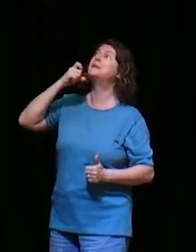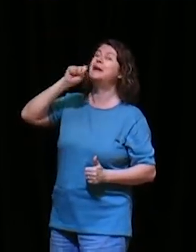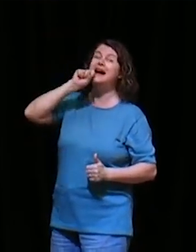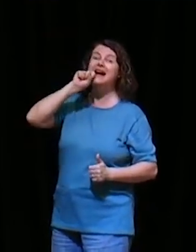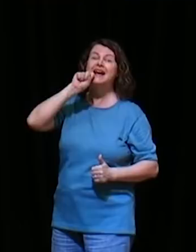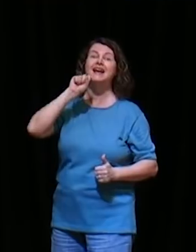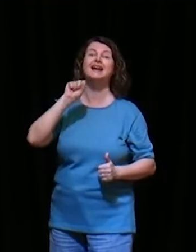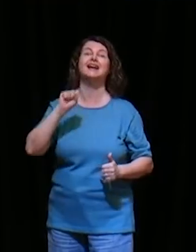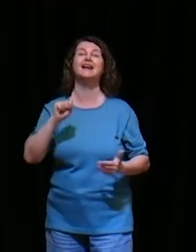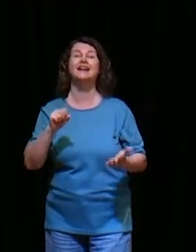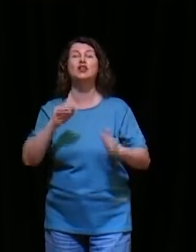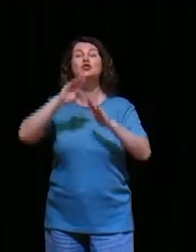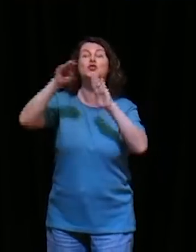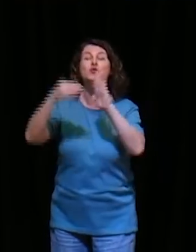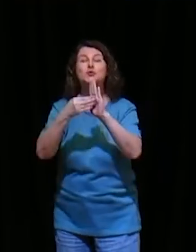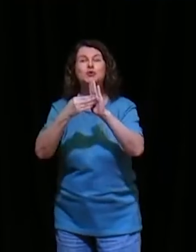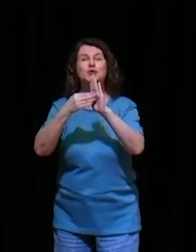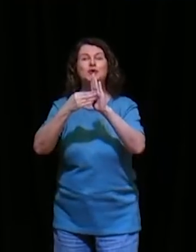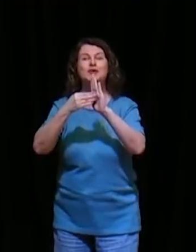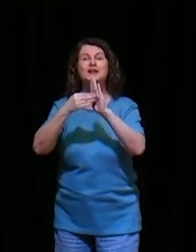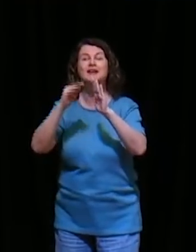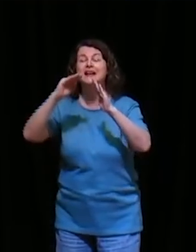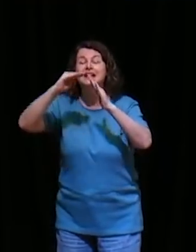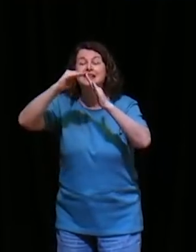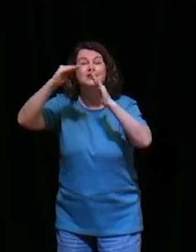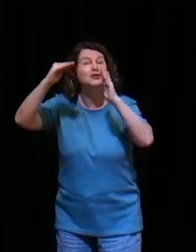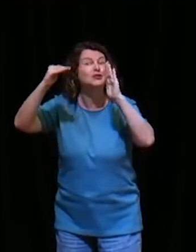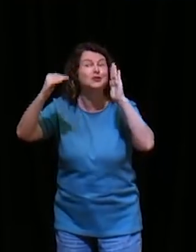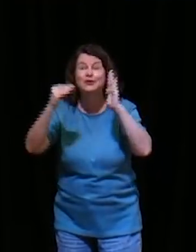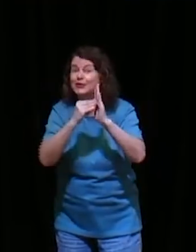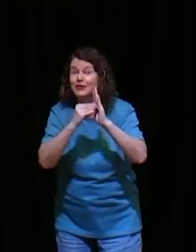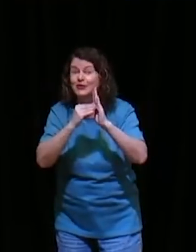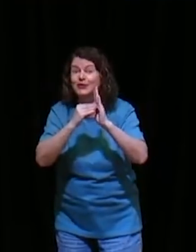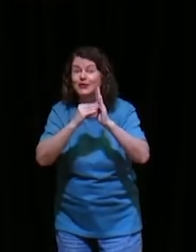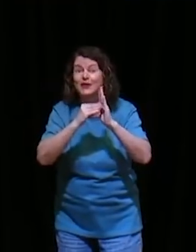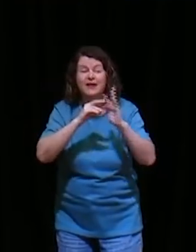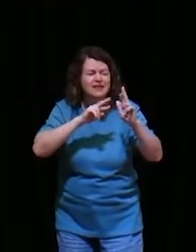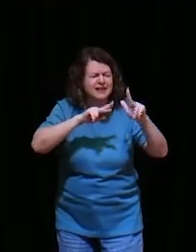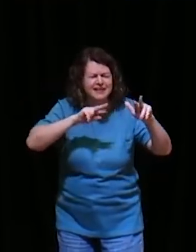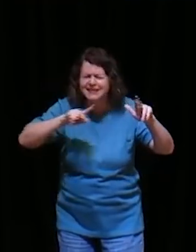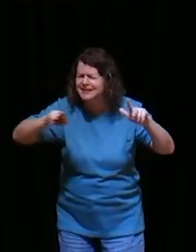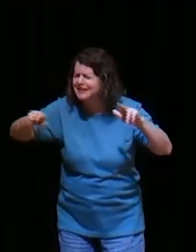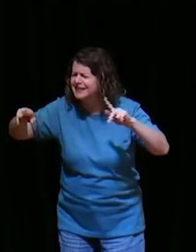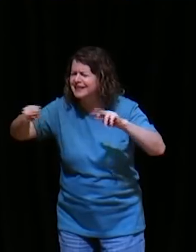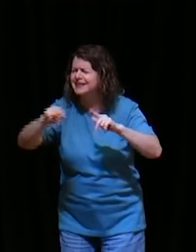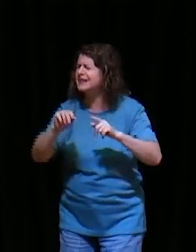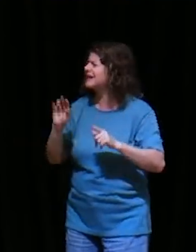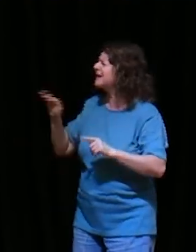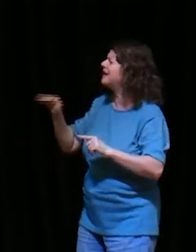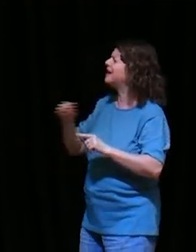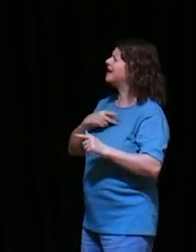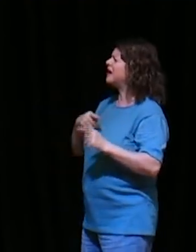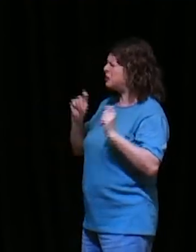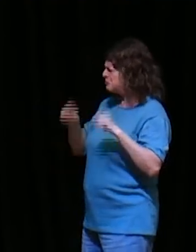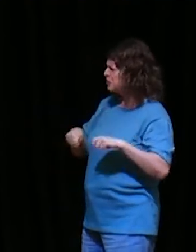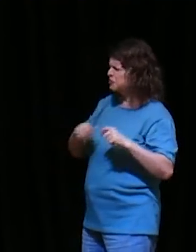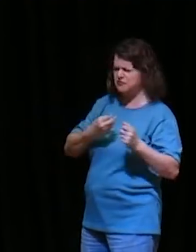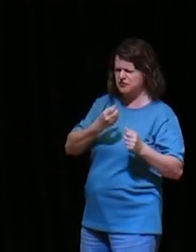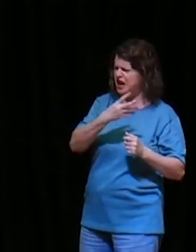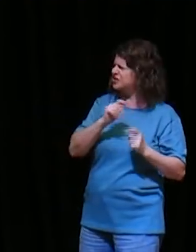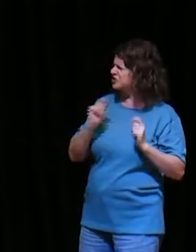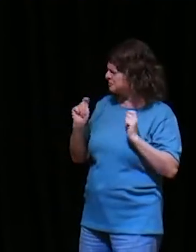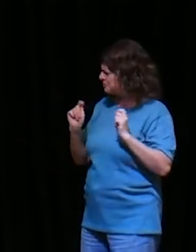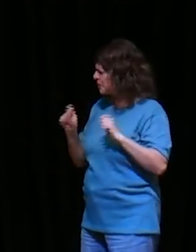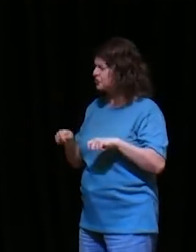tudo, tudo, tudo, tudo que pedi, pastor, eu posso orar, uma viagem? Pode, eu posso orar, por um carro novo?